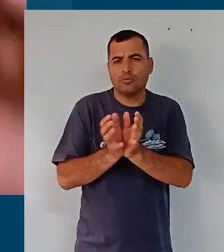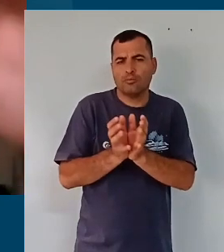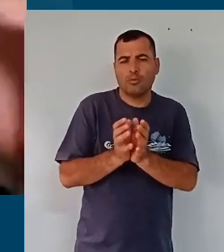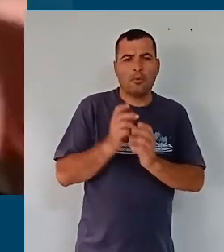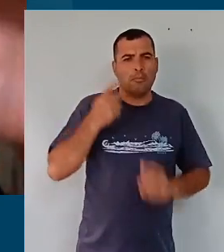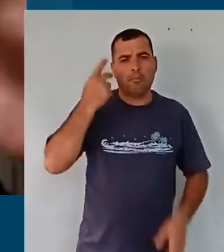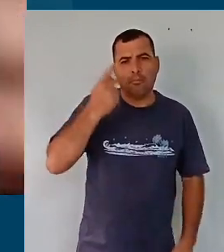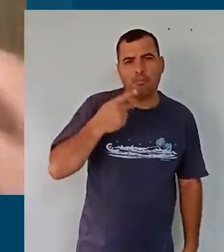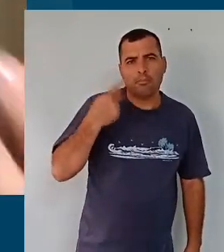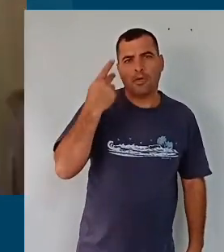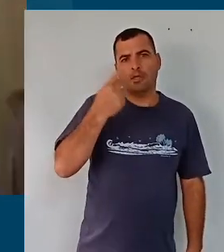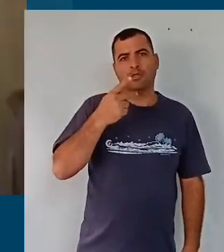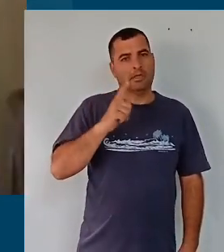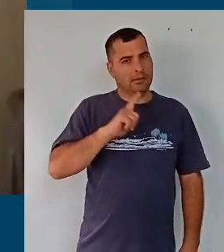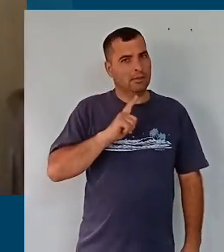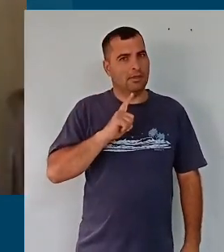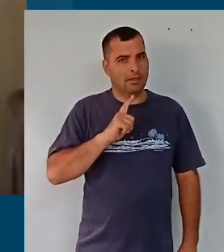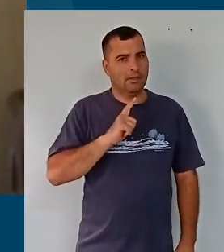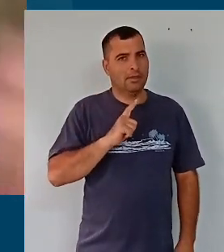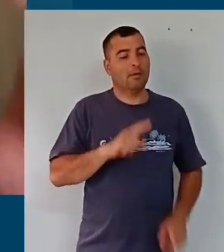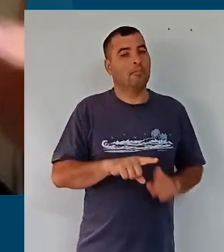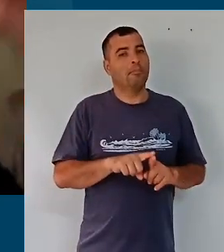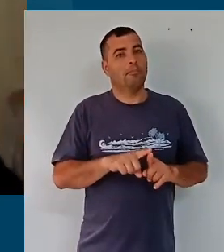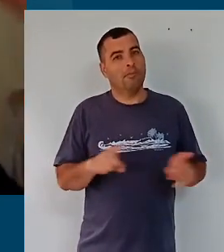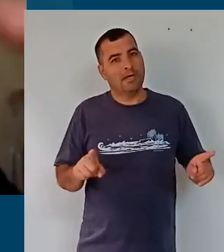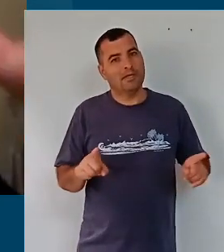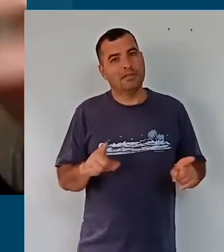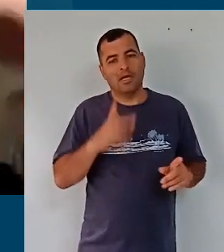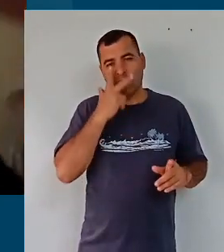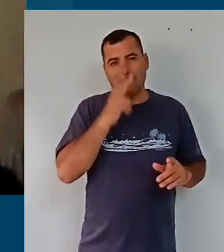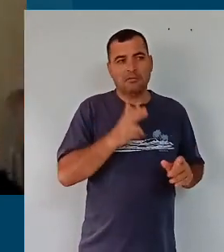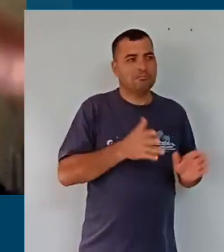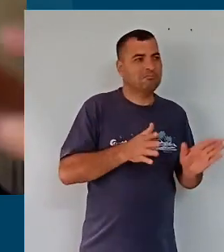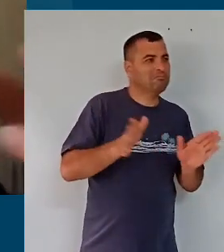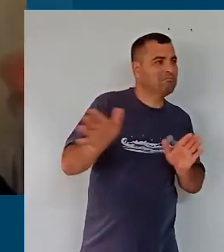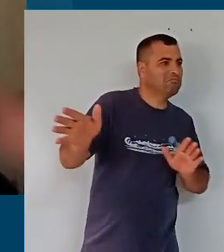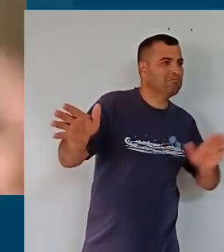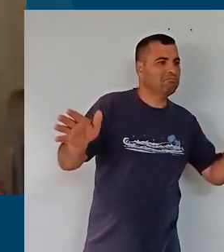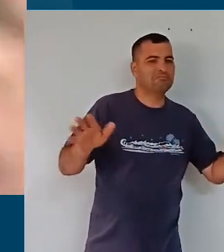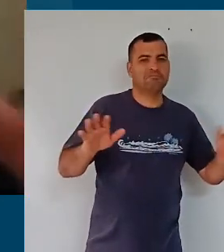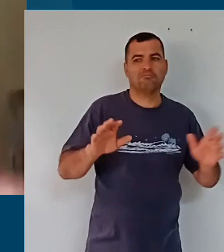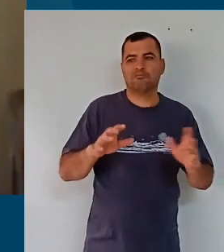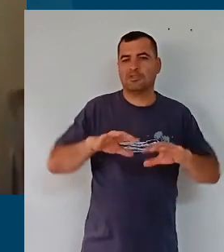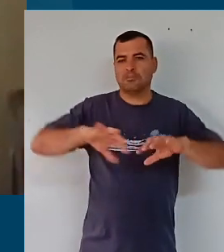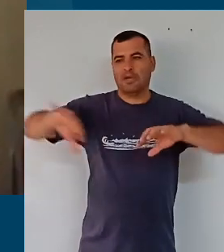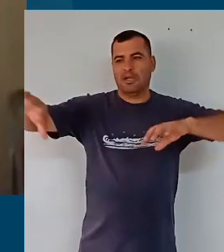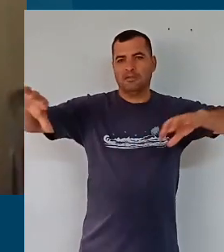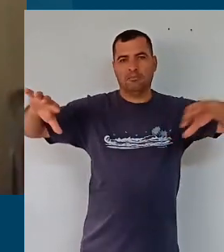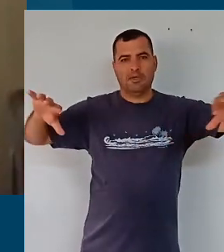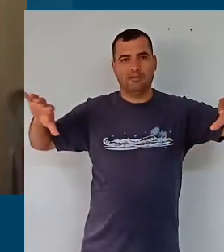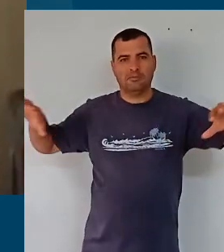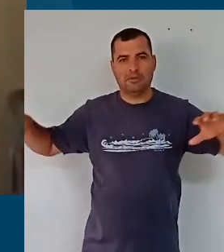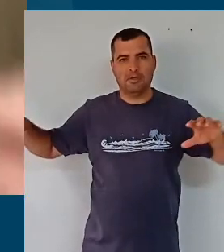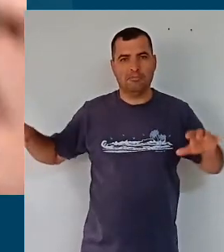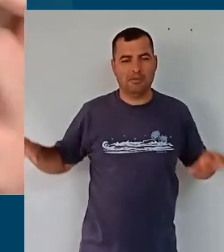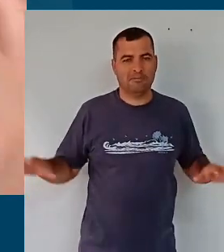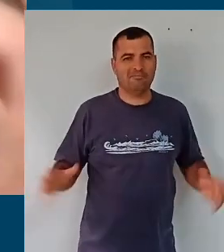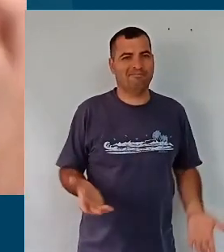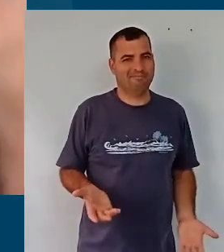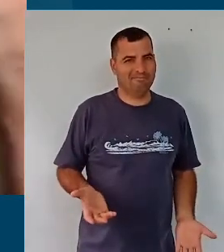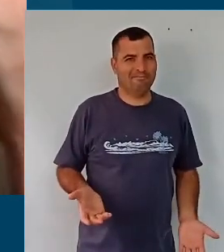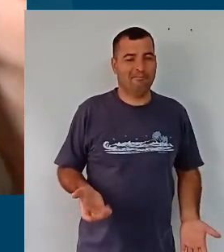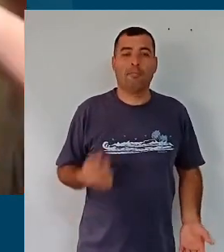que estavam, que existiam, mas estavam soltas, cada uma no seu quadrado, vamos dizer assim. Nós